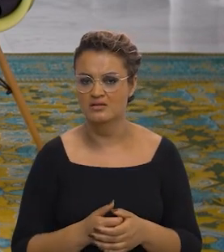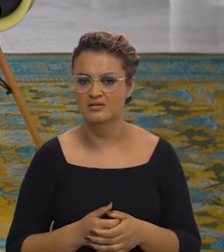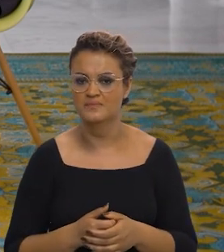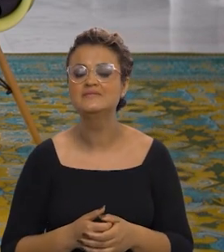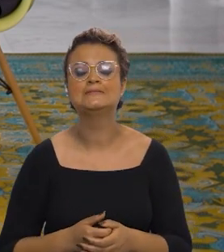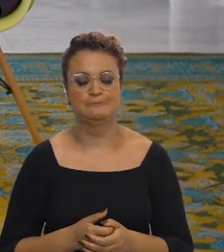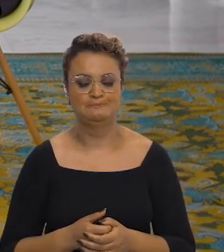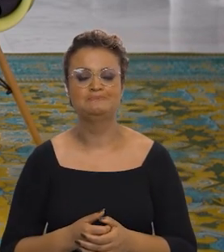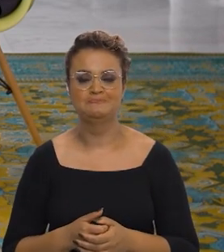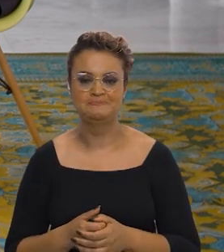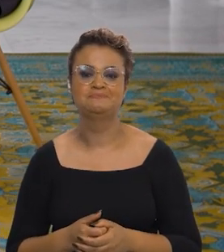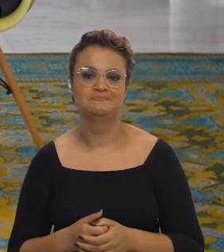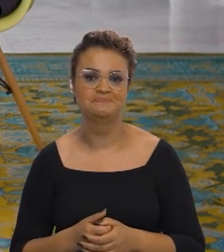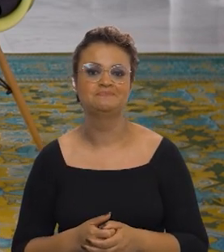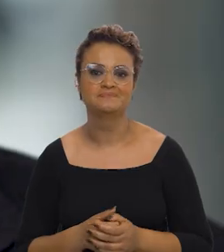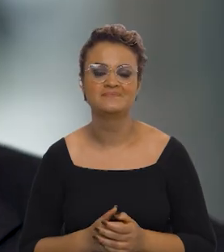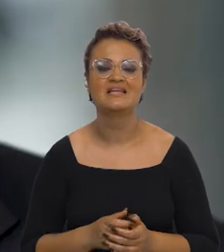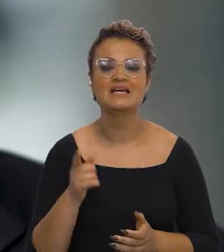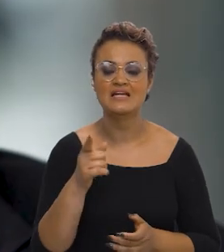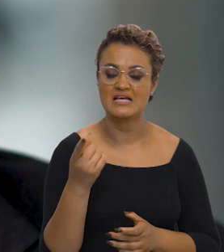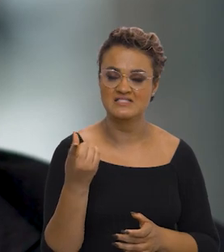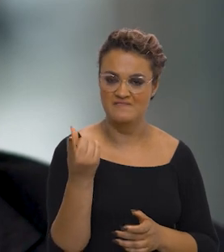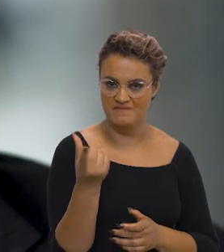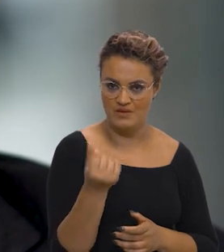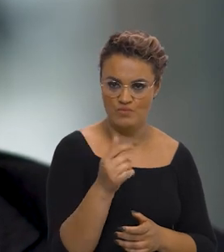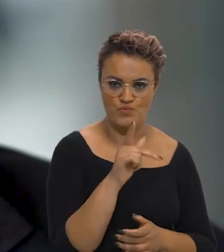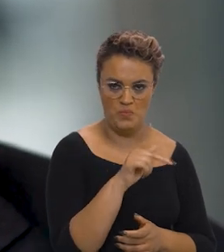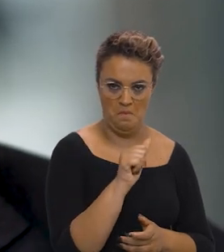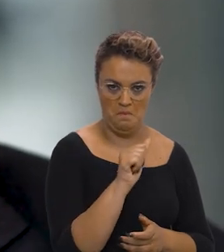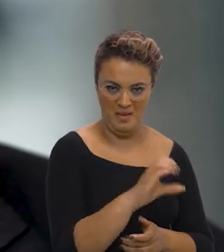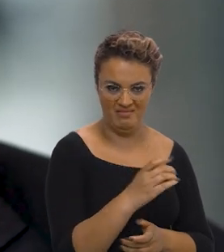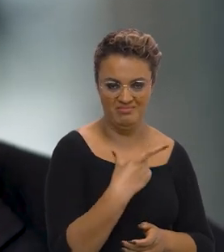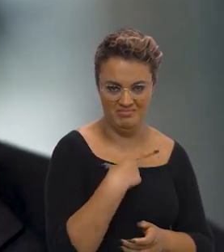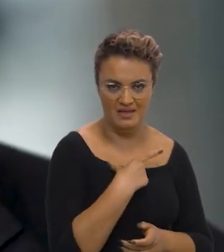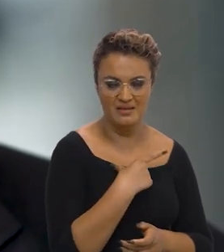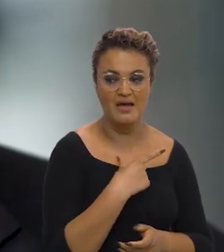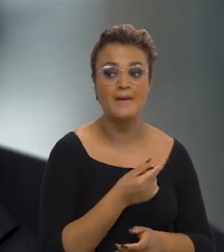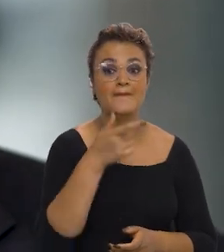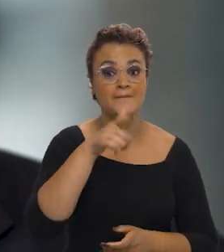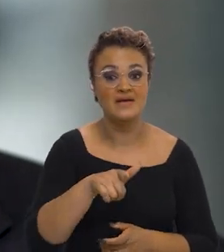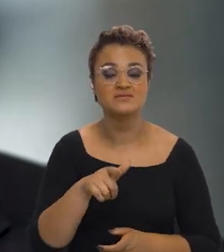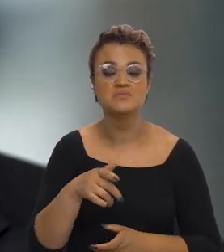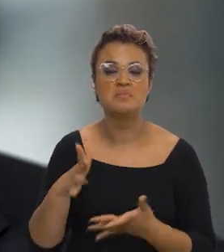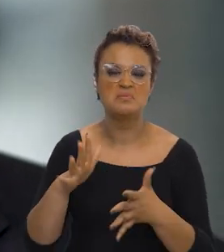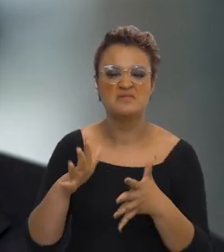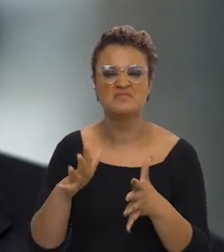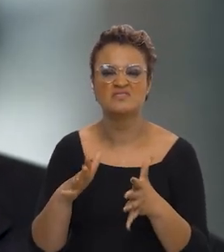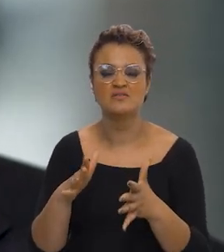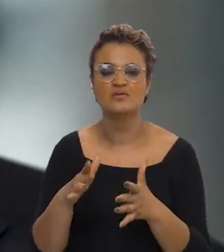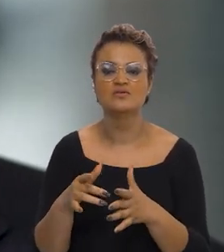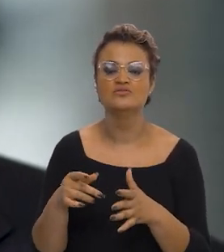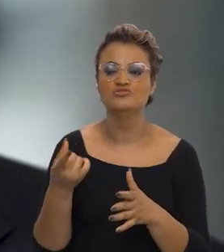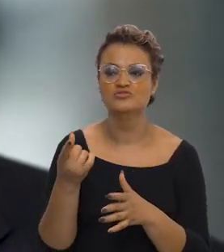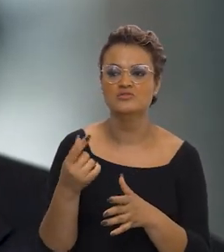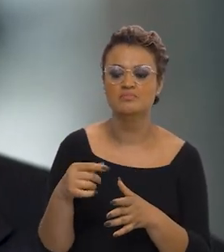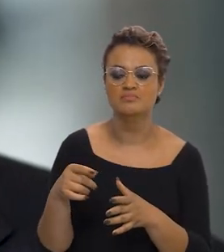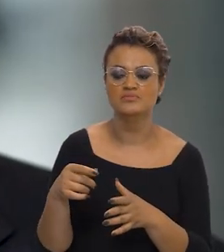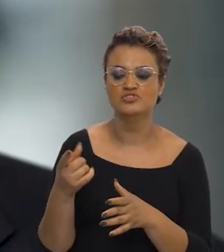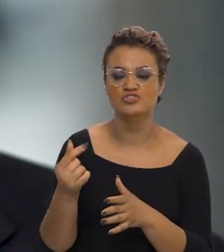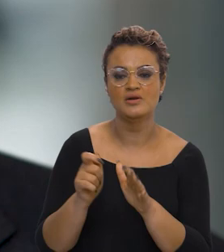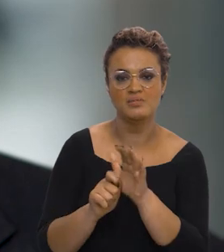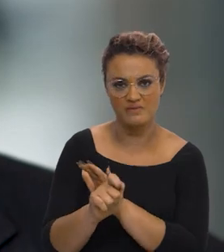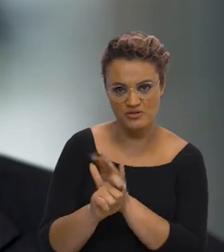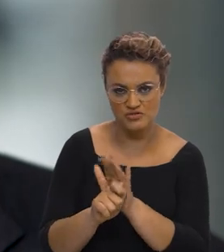já anunciados? Exatamente. Nesse conjunto do valor do PAC, a gente tem uma previsão de um montante de recursos, tanto de